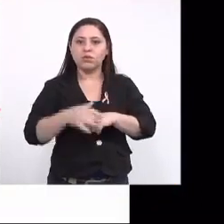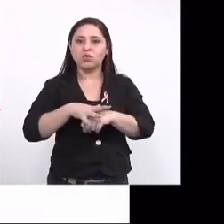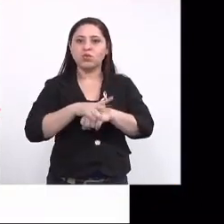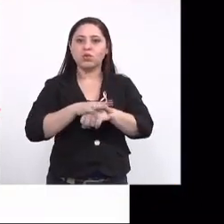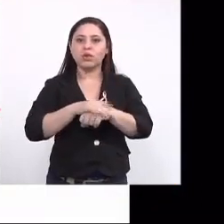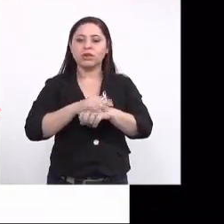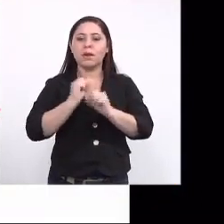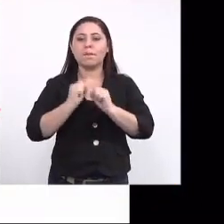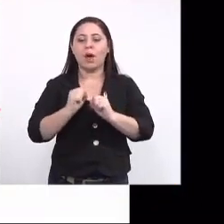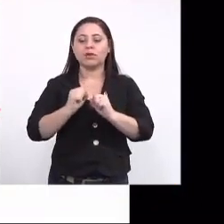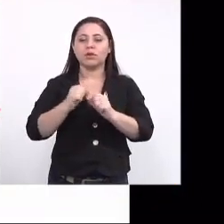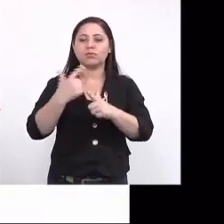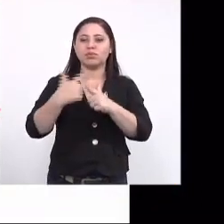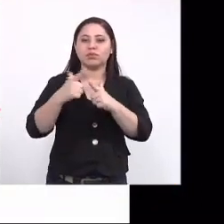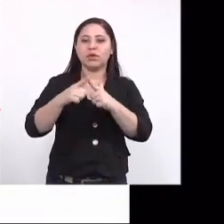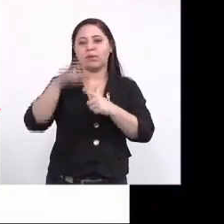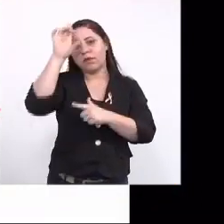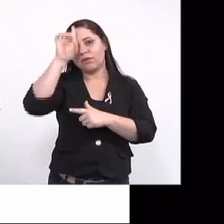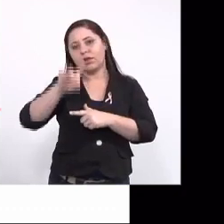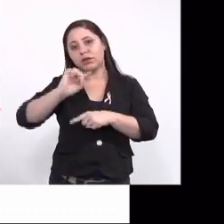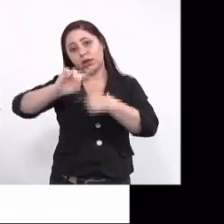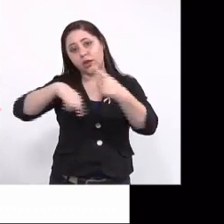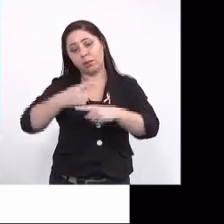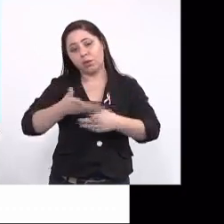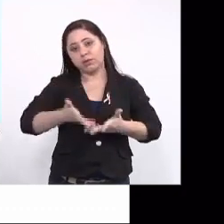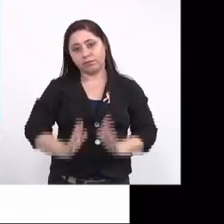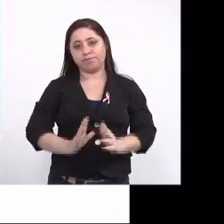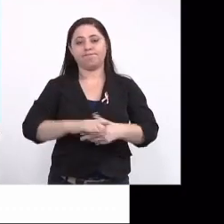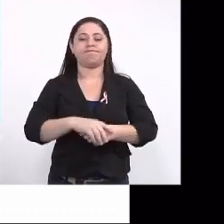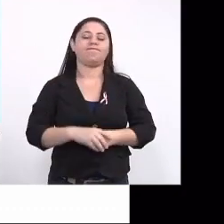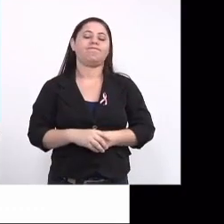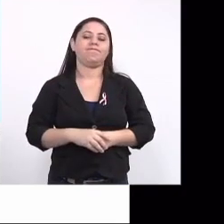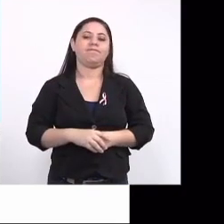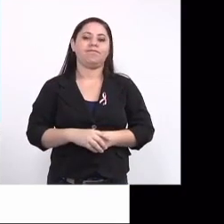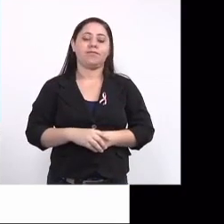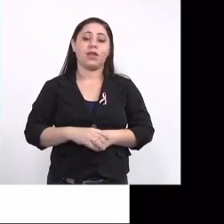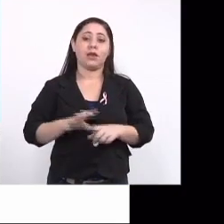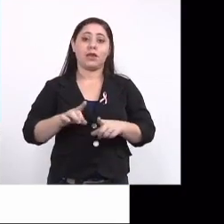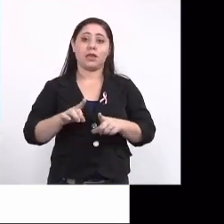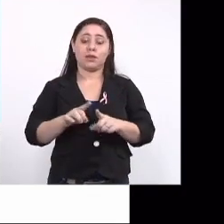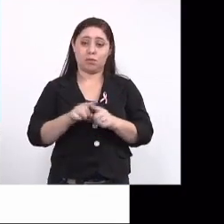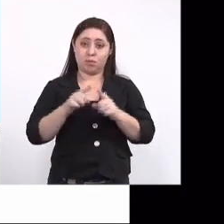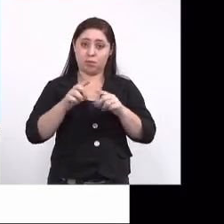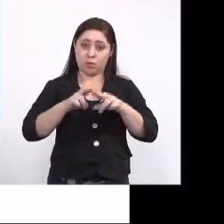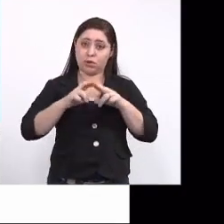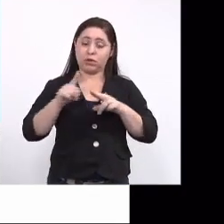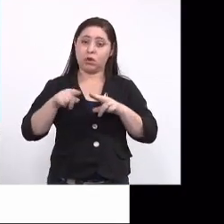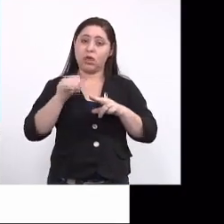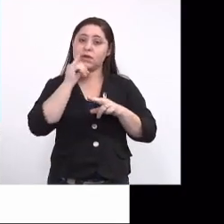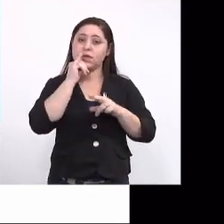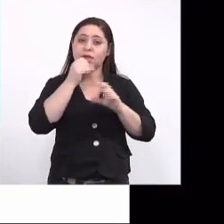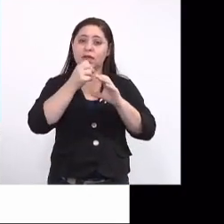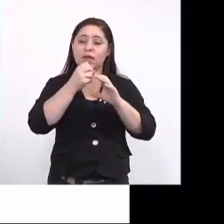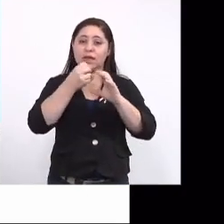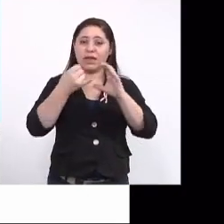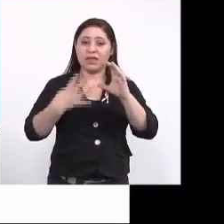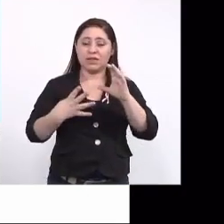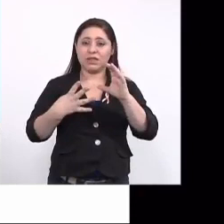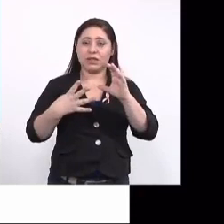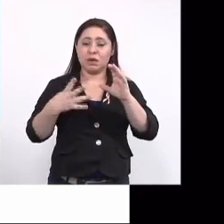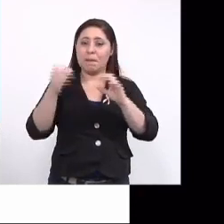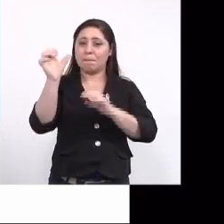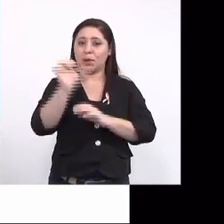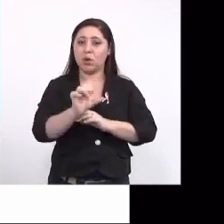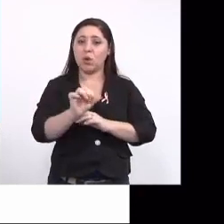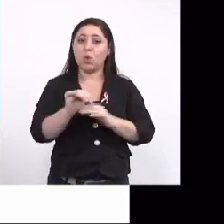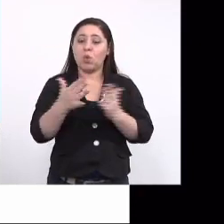alguma anomalia congente em decorrência da infecção pelo vírus. Então, a maior consequência, ou a principal consequência dessa doença é